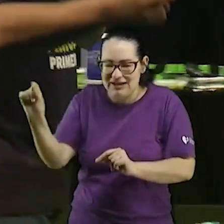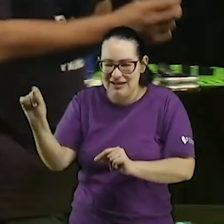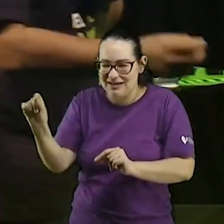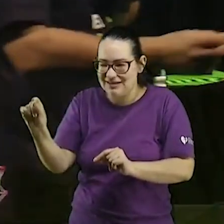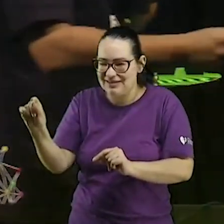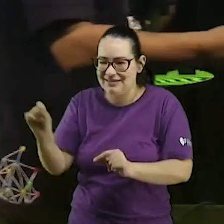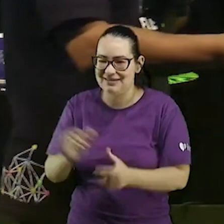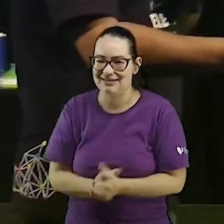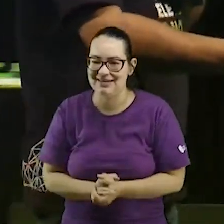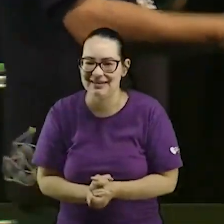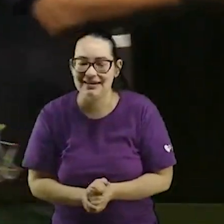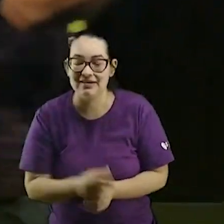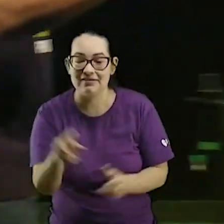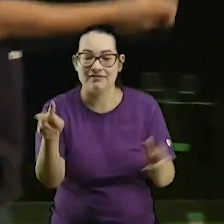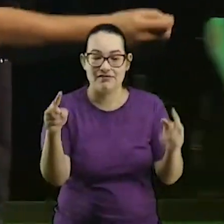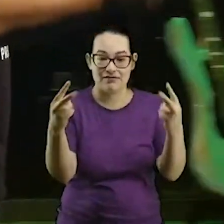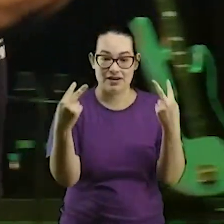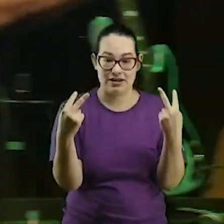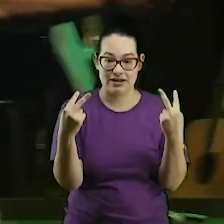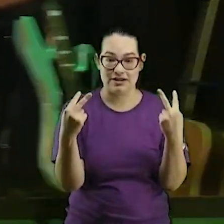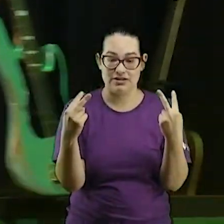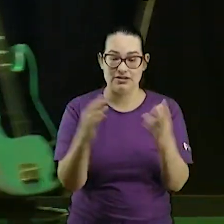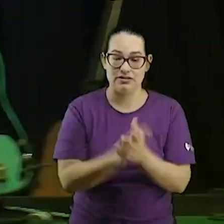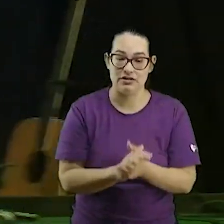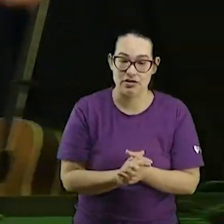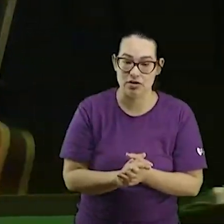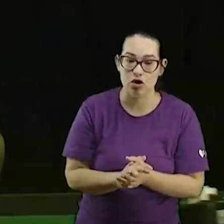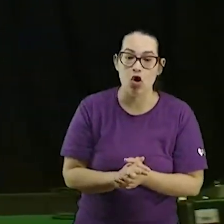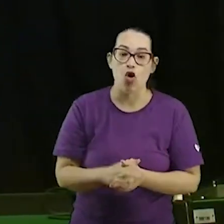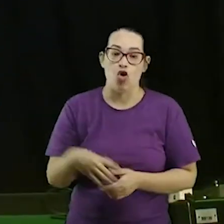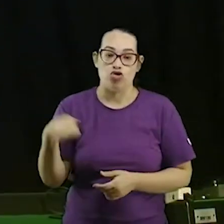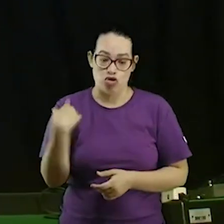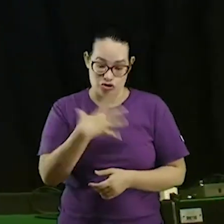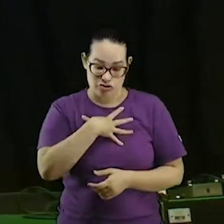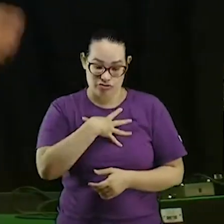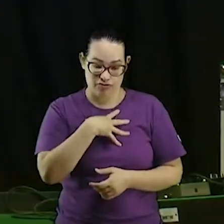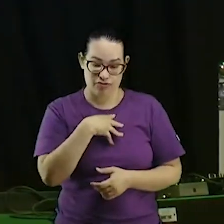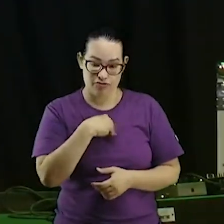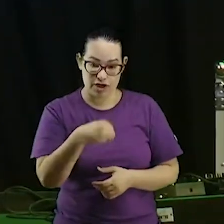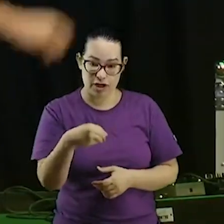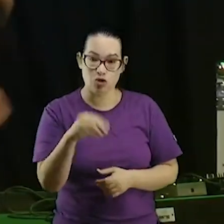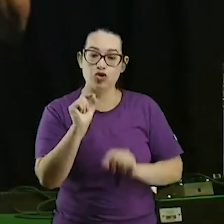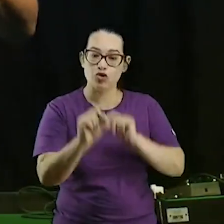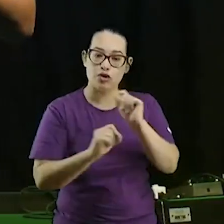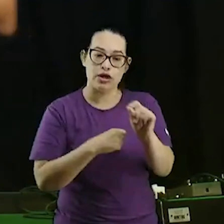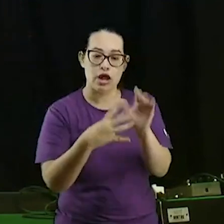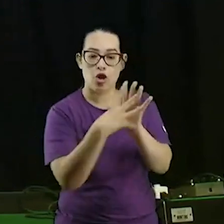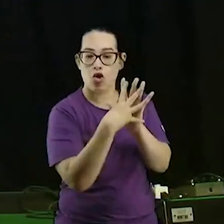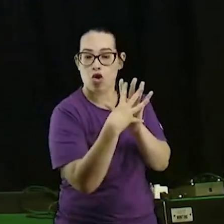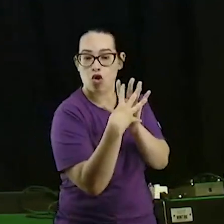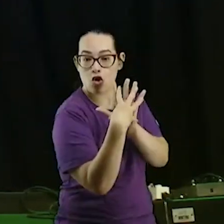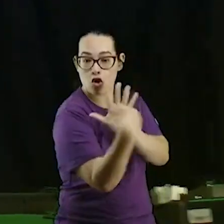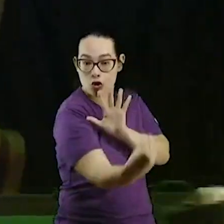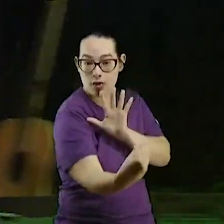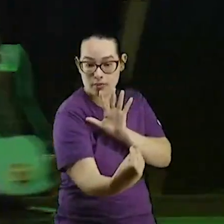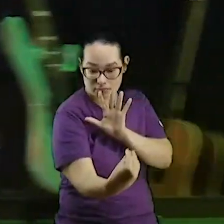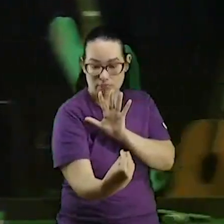olha pra mim os nossos filhos vão ser o que nós somos o diabo disse o que pra você? se envolva